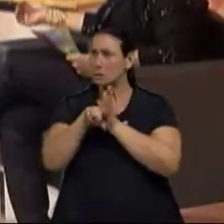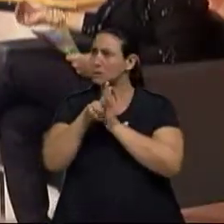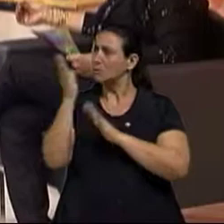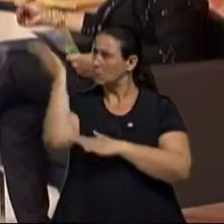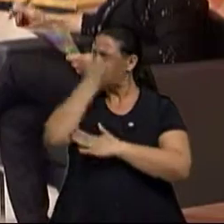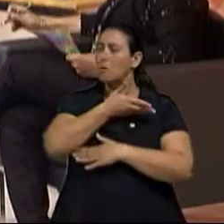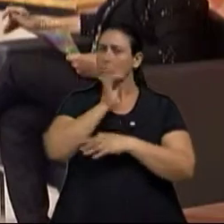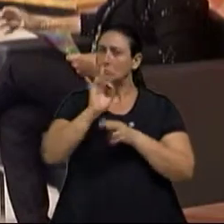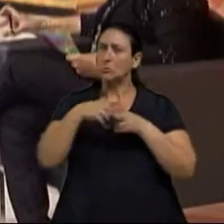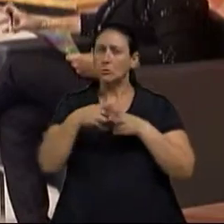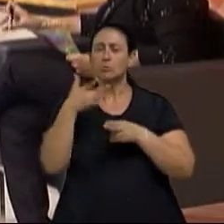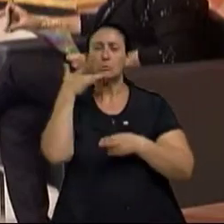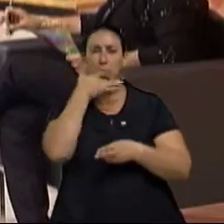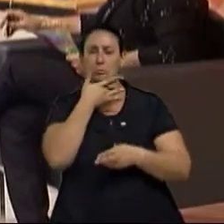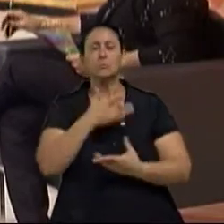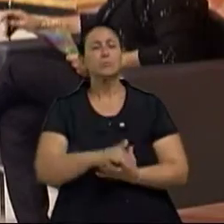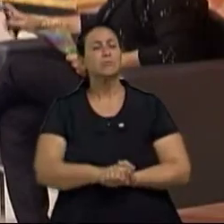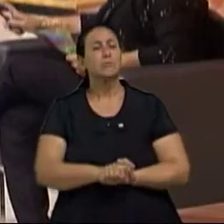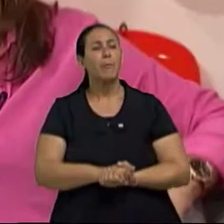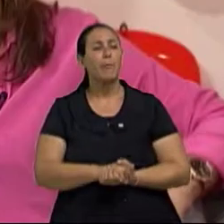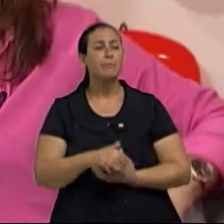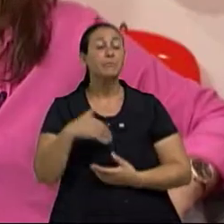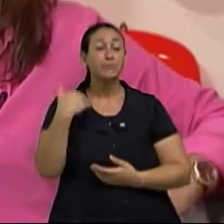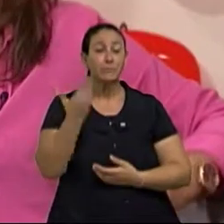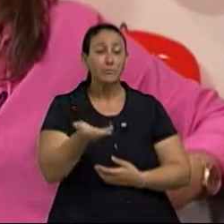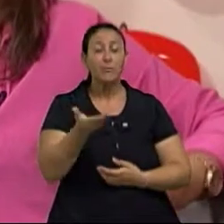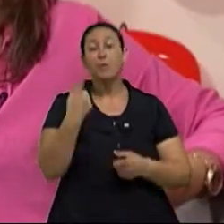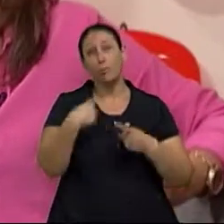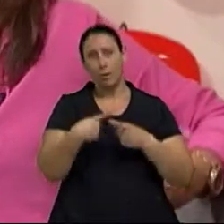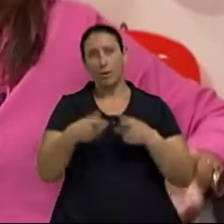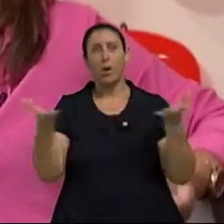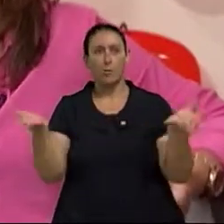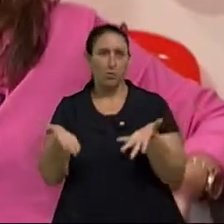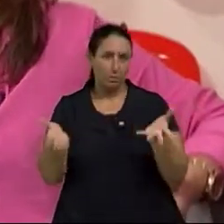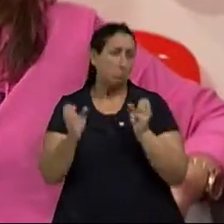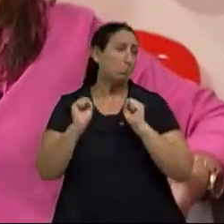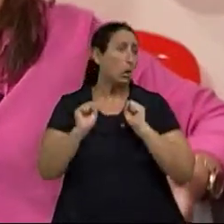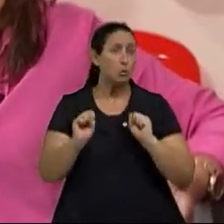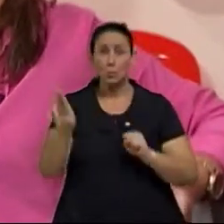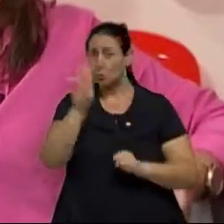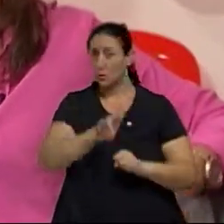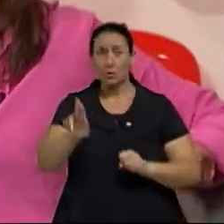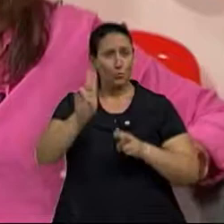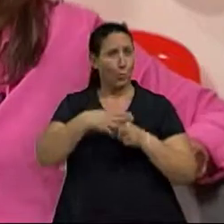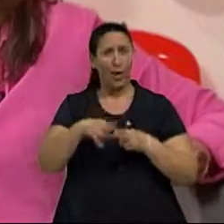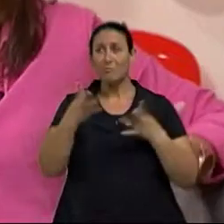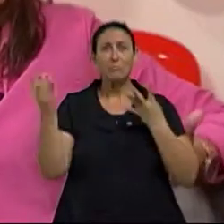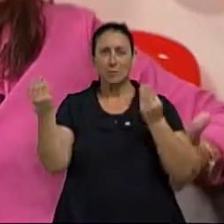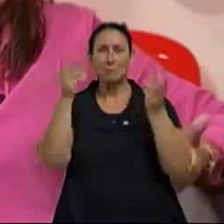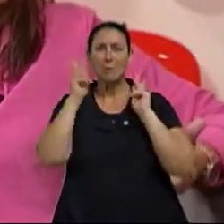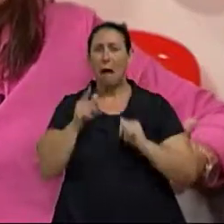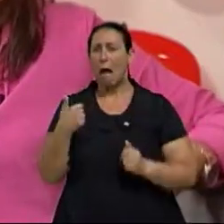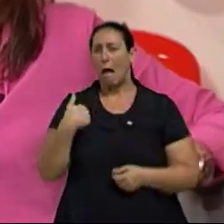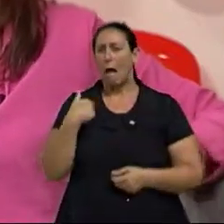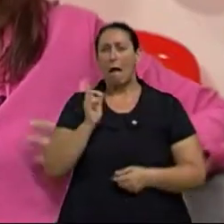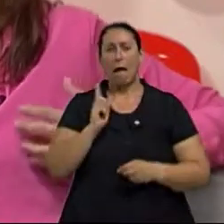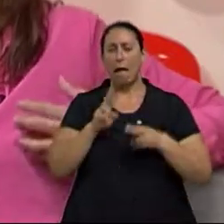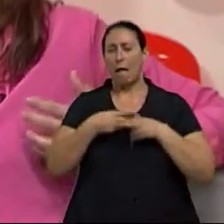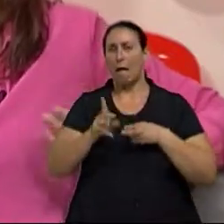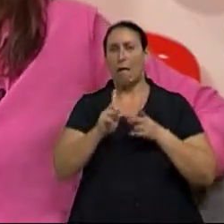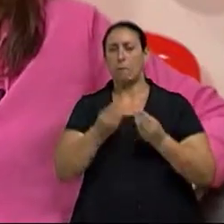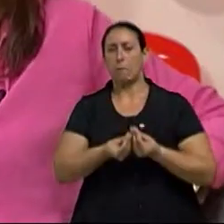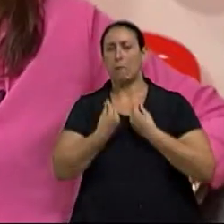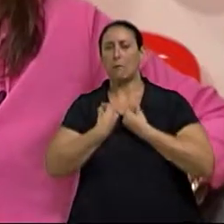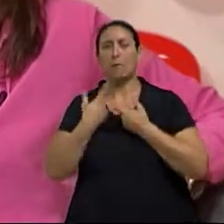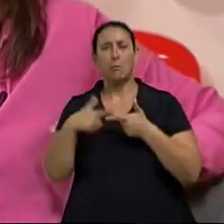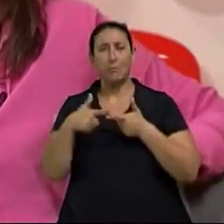Sim. Sim. Porque agora pode se consumir sem culpa, porque além da indulgência, que você disse